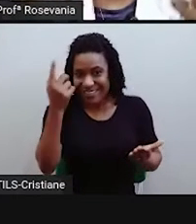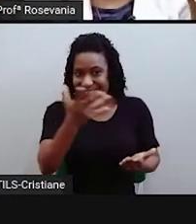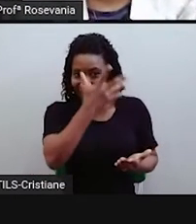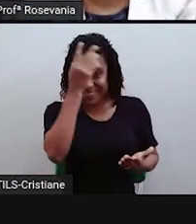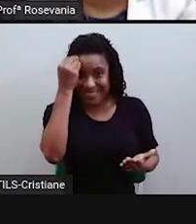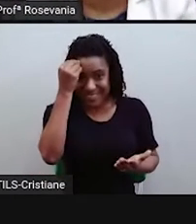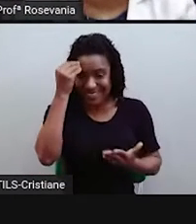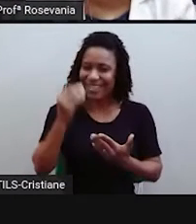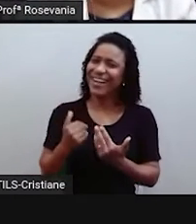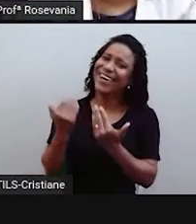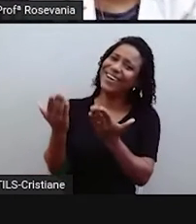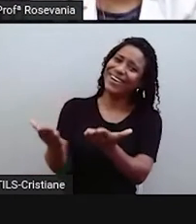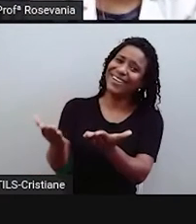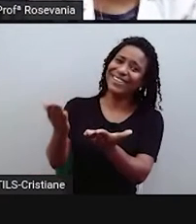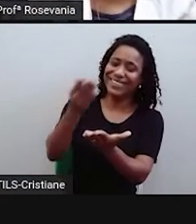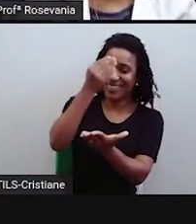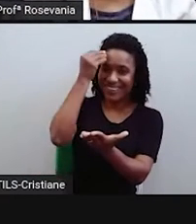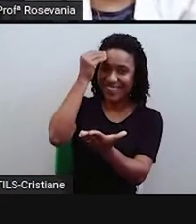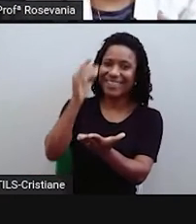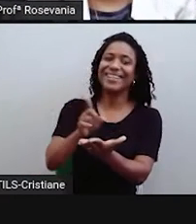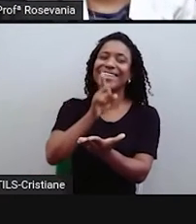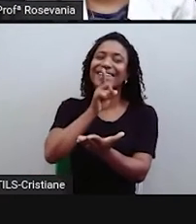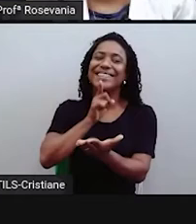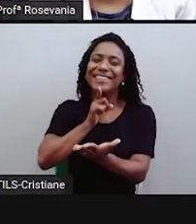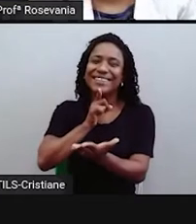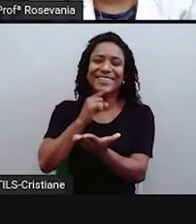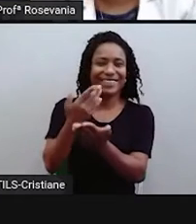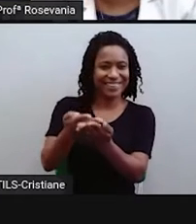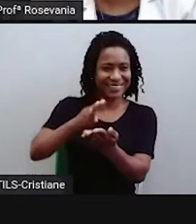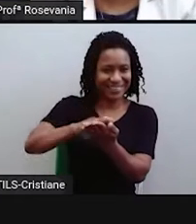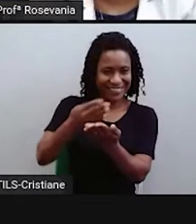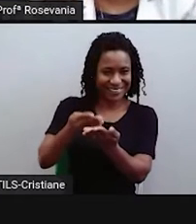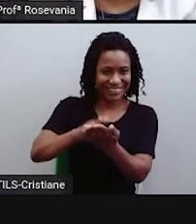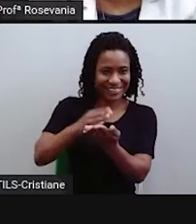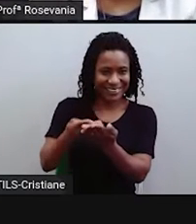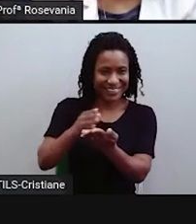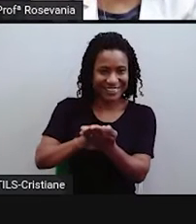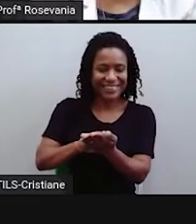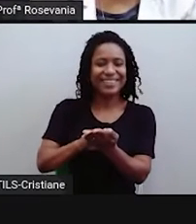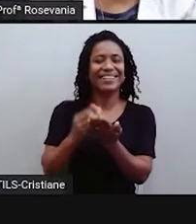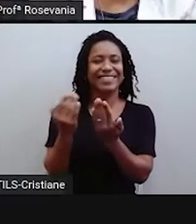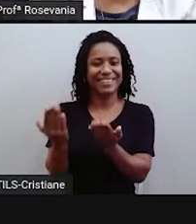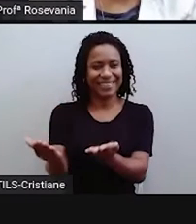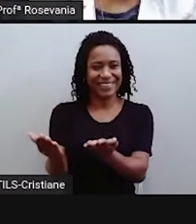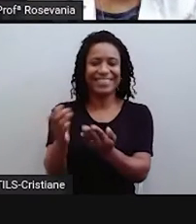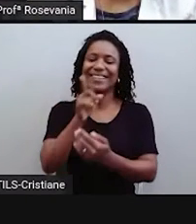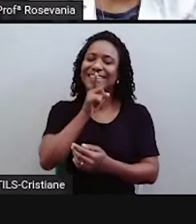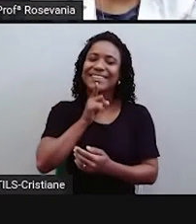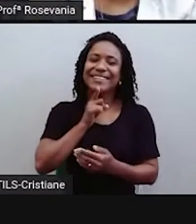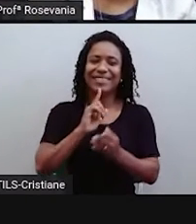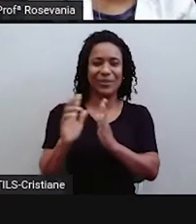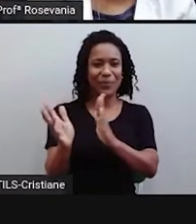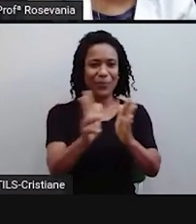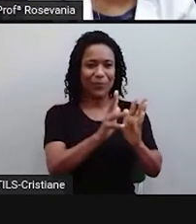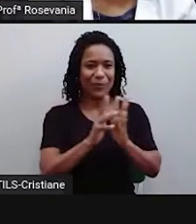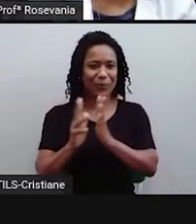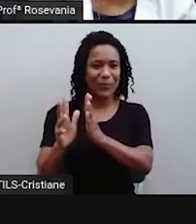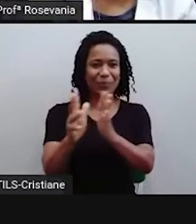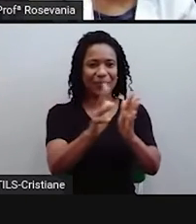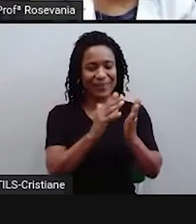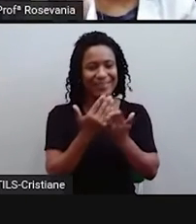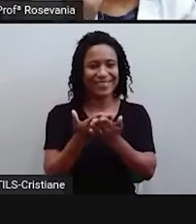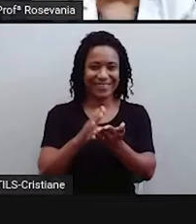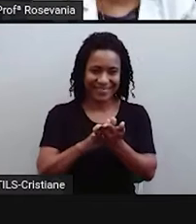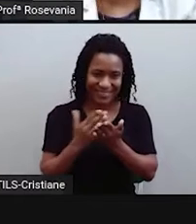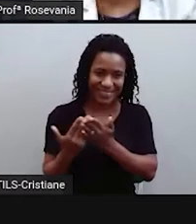A nossa companheirinha, né, de todos os dias, a nossa intérprete Cristiane, né? Que vai auxiliar a aula aí hoje, né, com a gente.